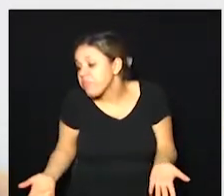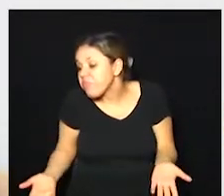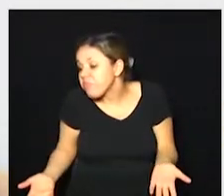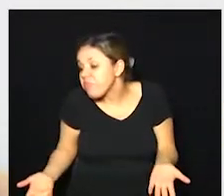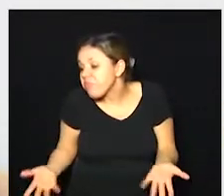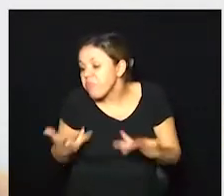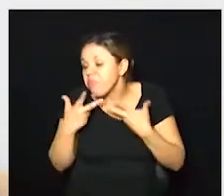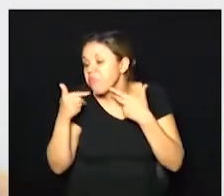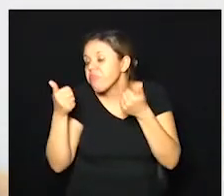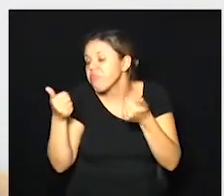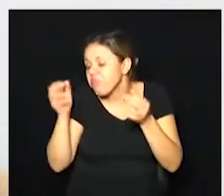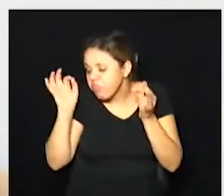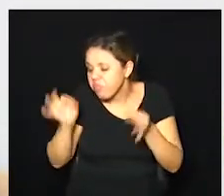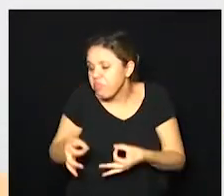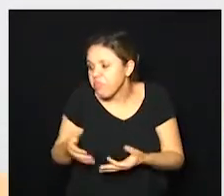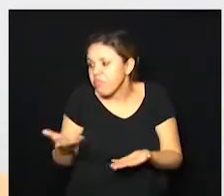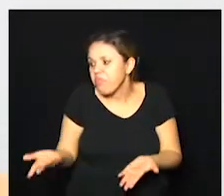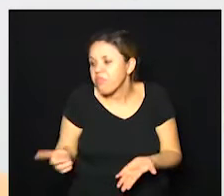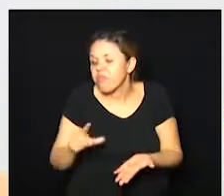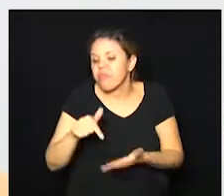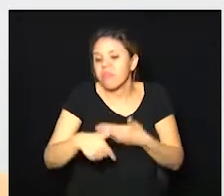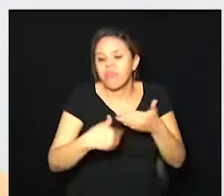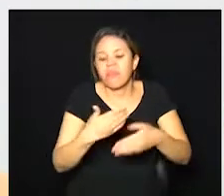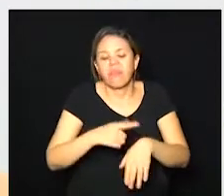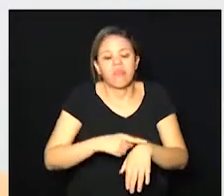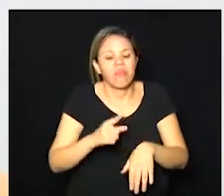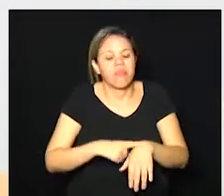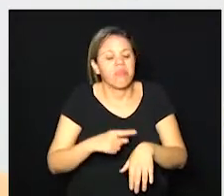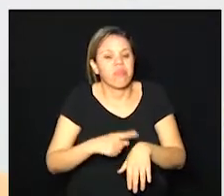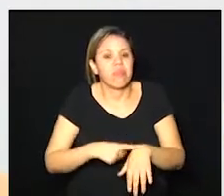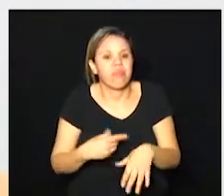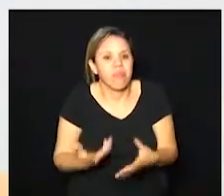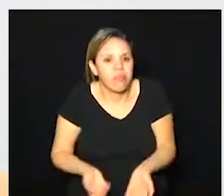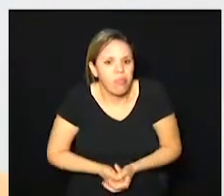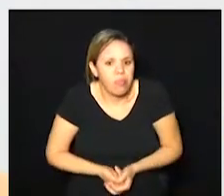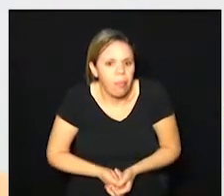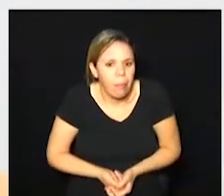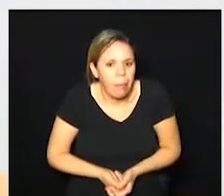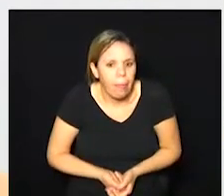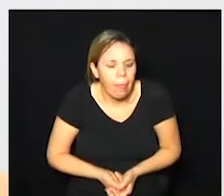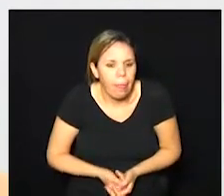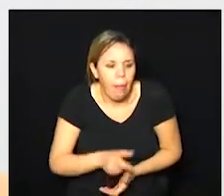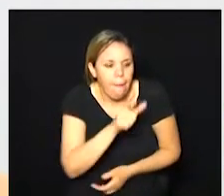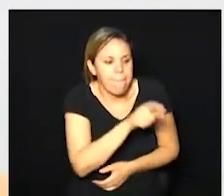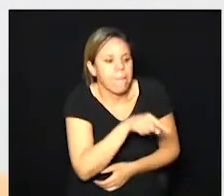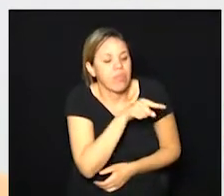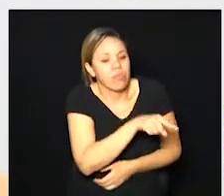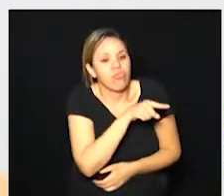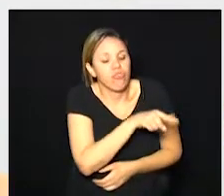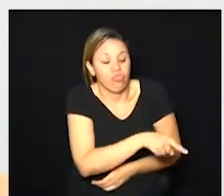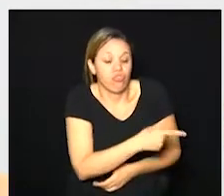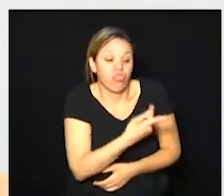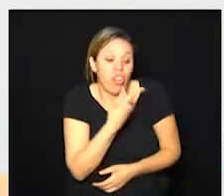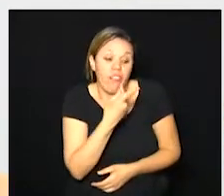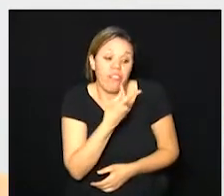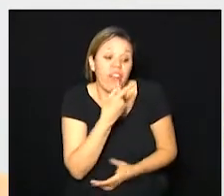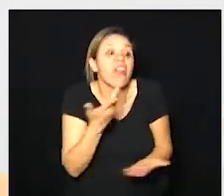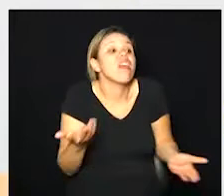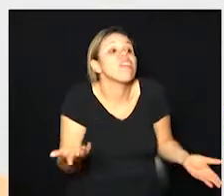maravilhosos aí vem o tempo e pega aquela pessoa pelo que ela falou